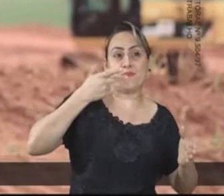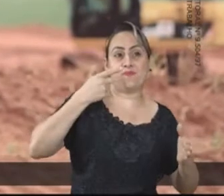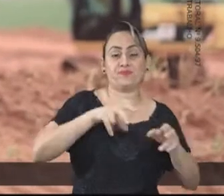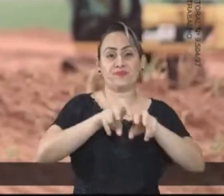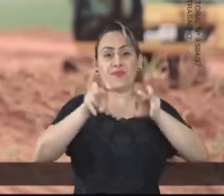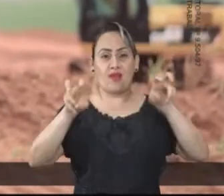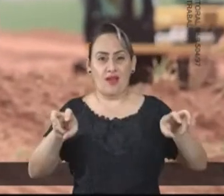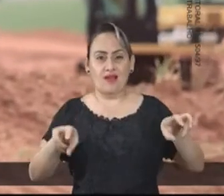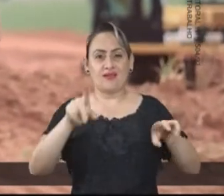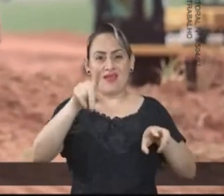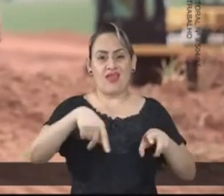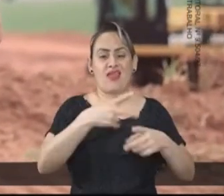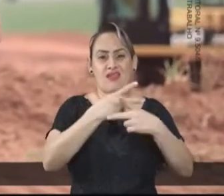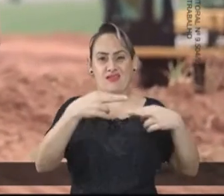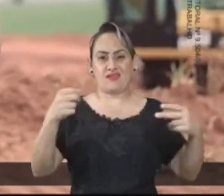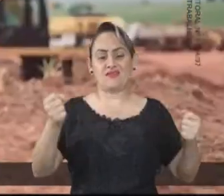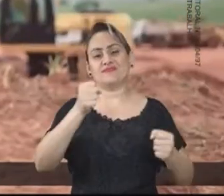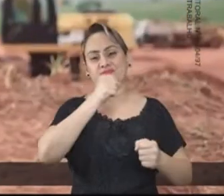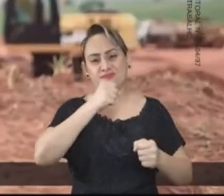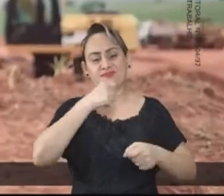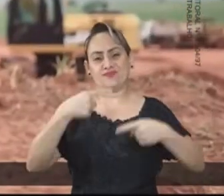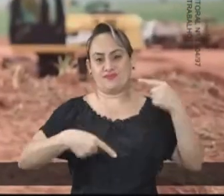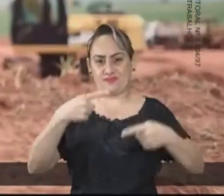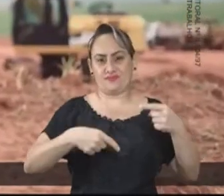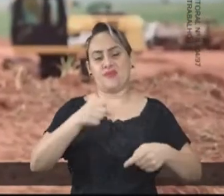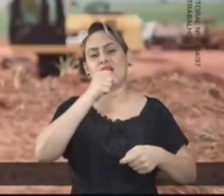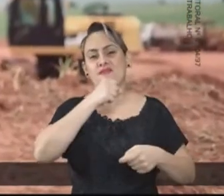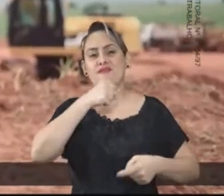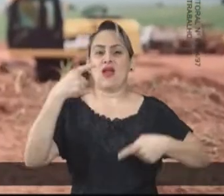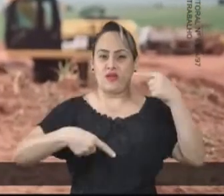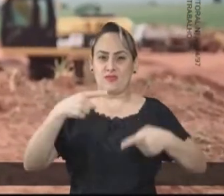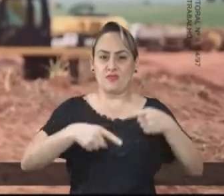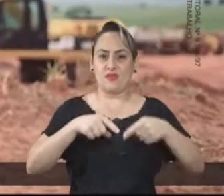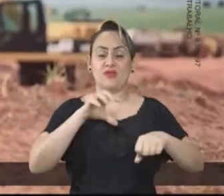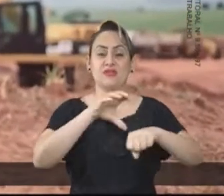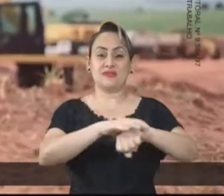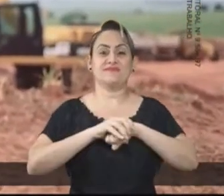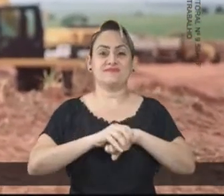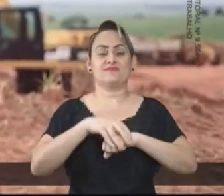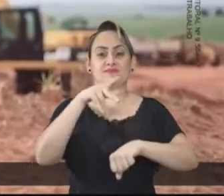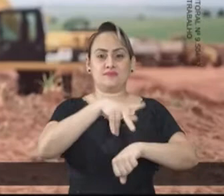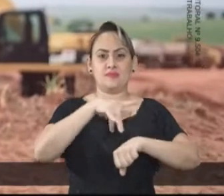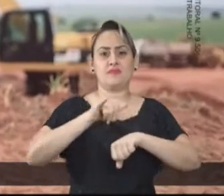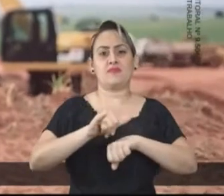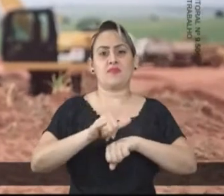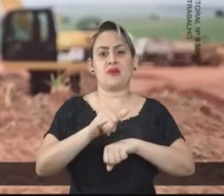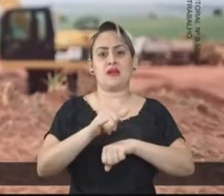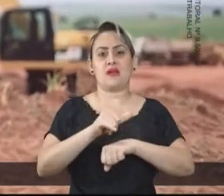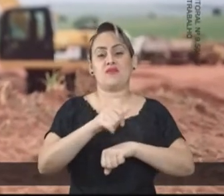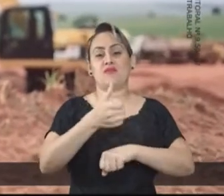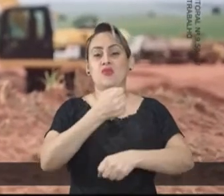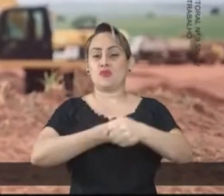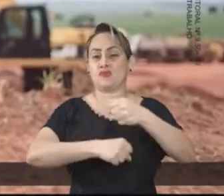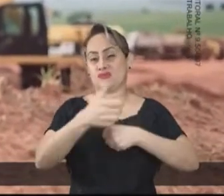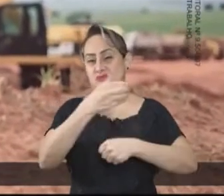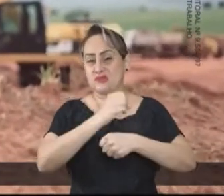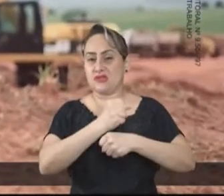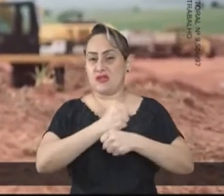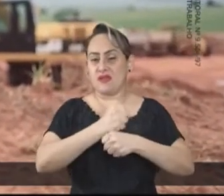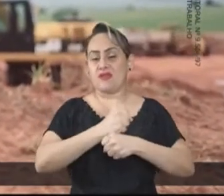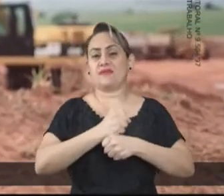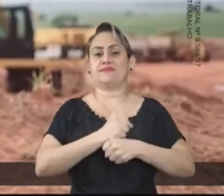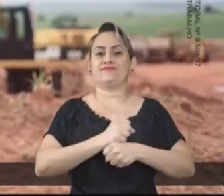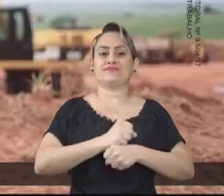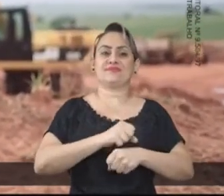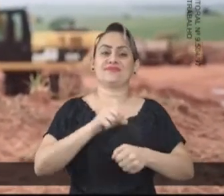eleitoral é típico da velha política. A mesma velha política que impediu que Paranavaí crescesse ao longo das últimas décadas e